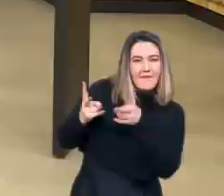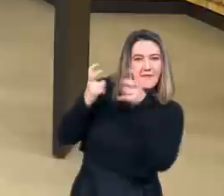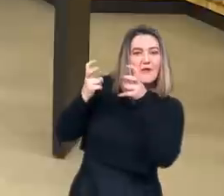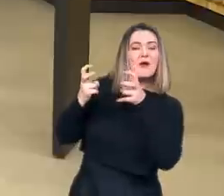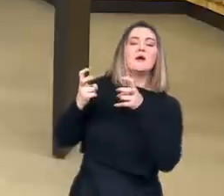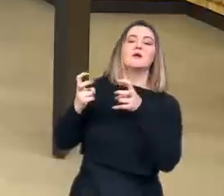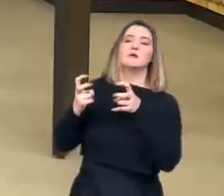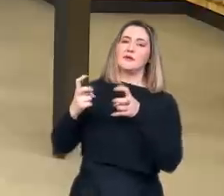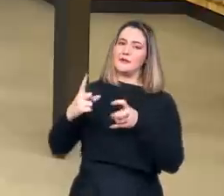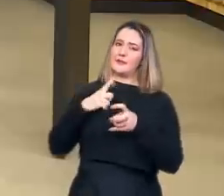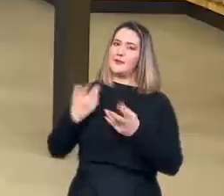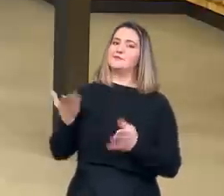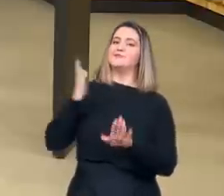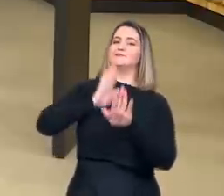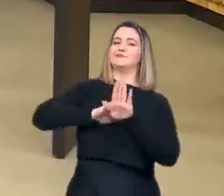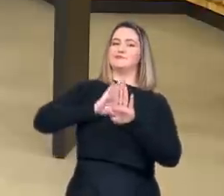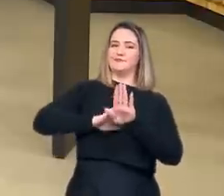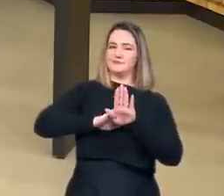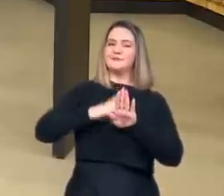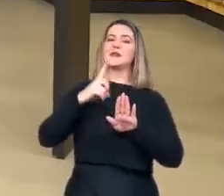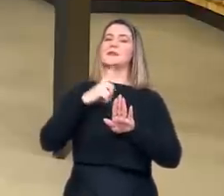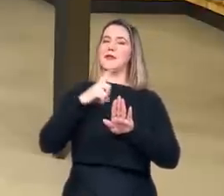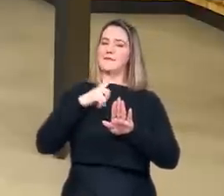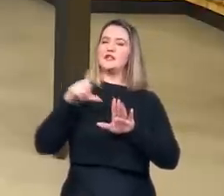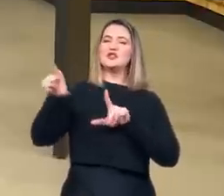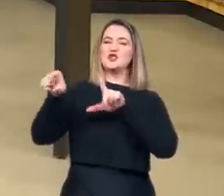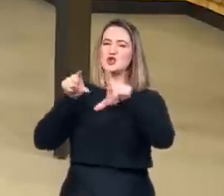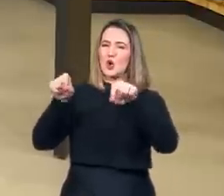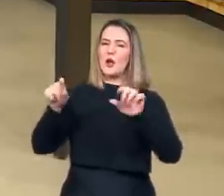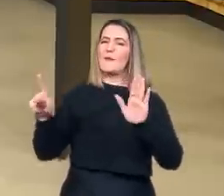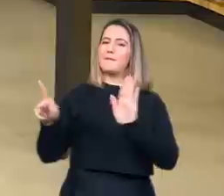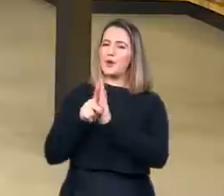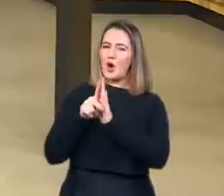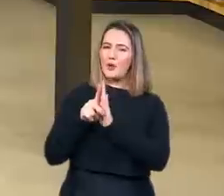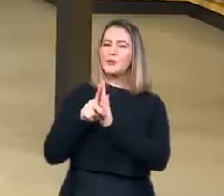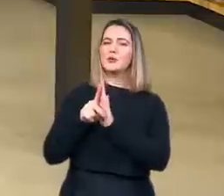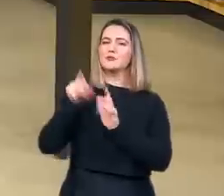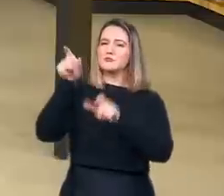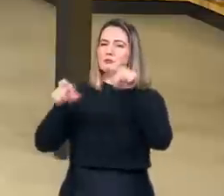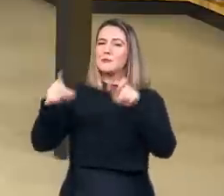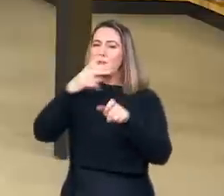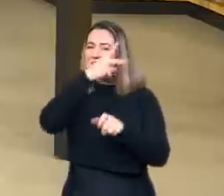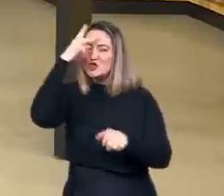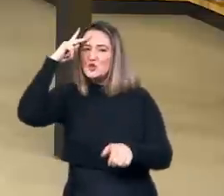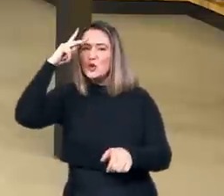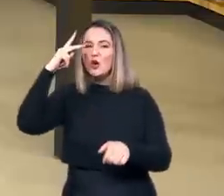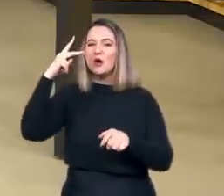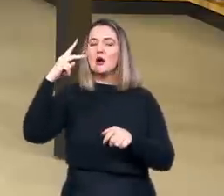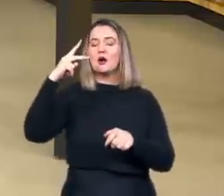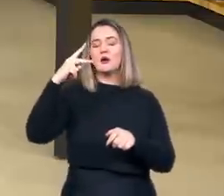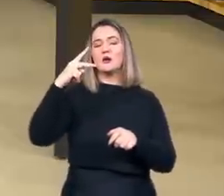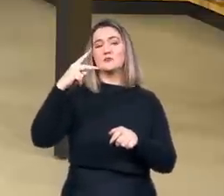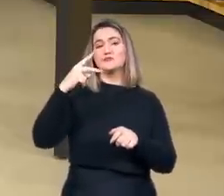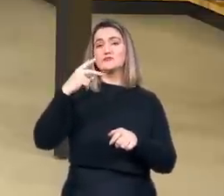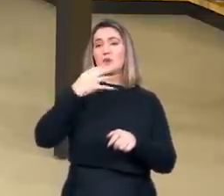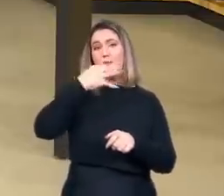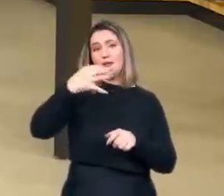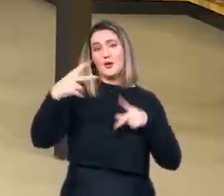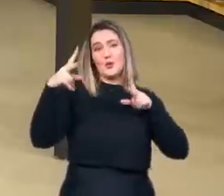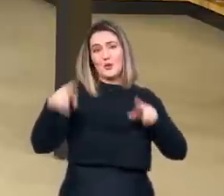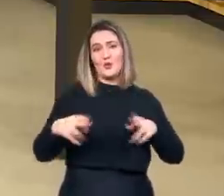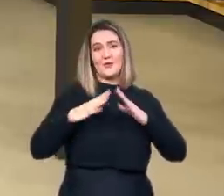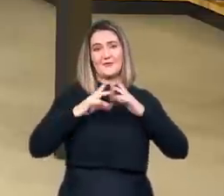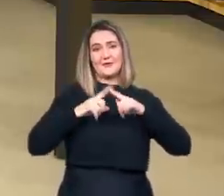de especialistas, percebemos que houve, sim, um viés direcionador até desses escolhidos não-religiosos.